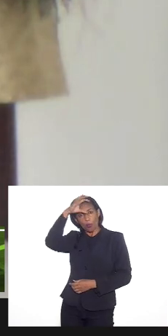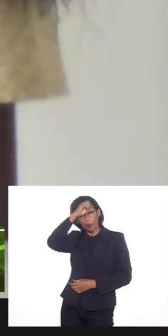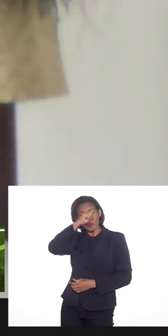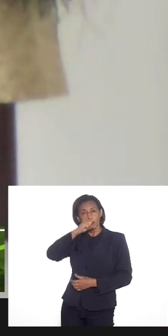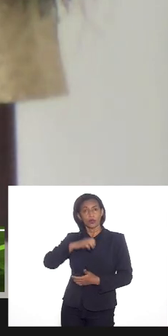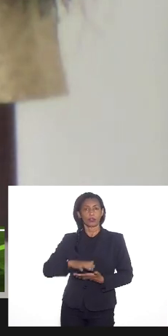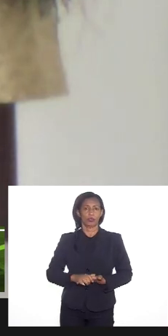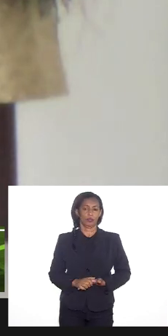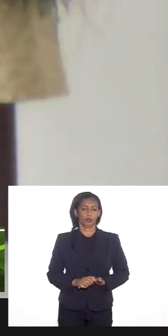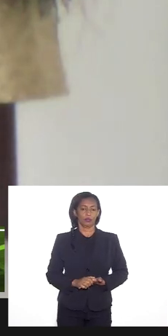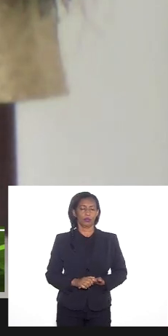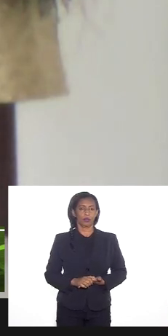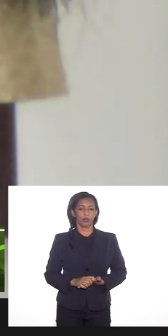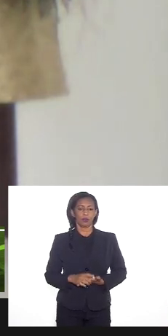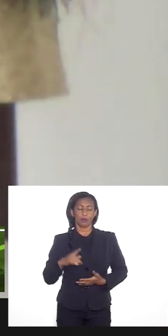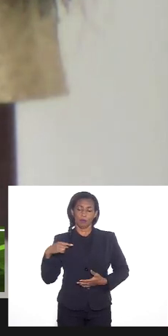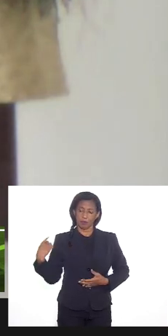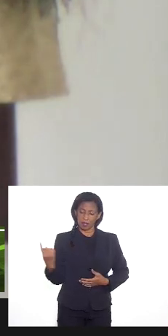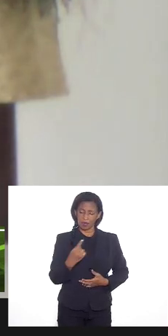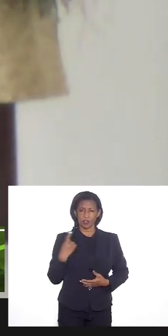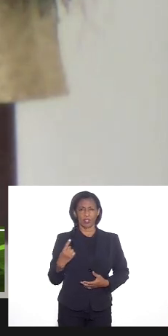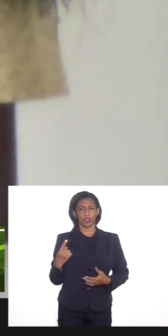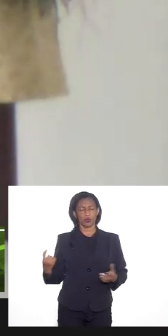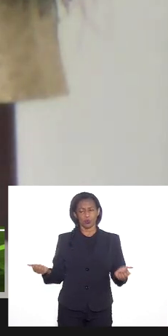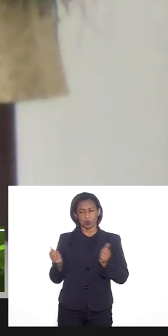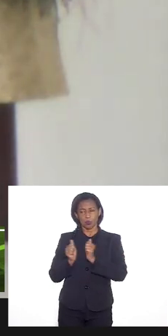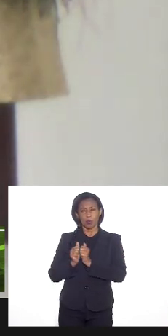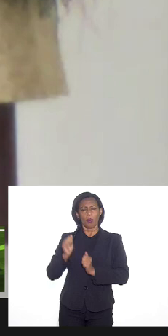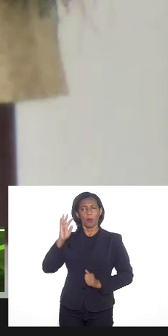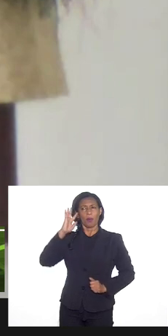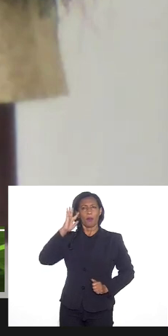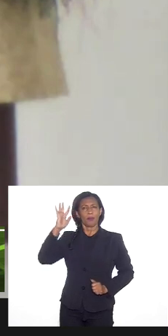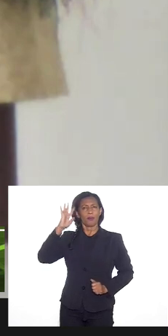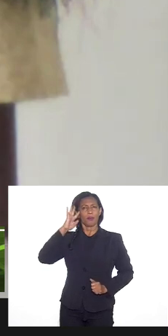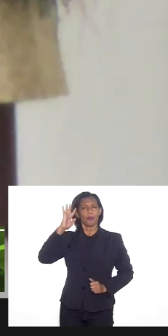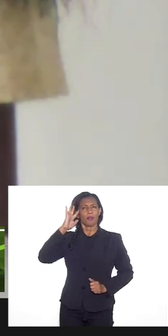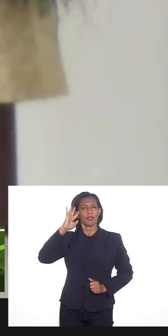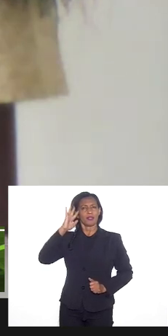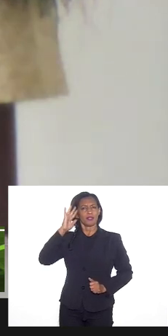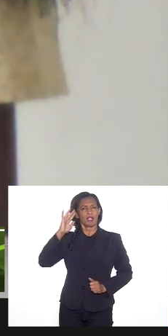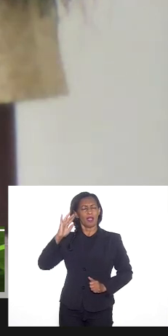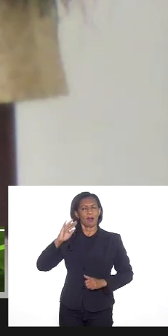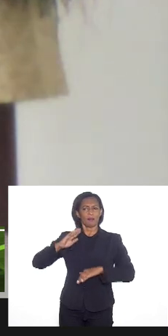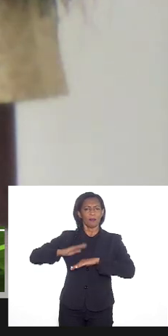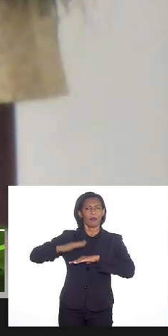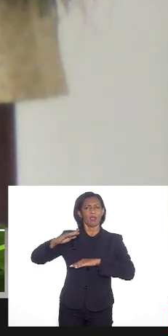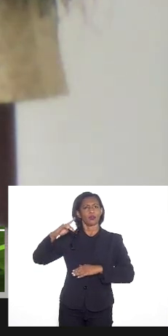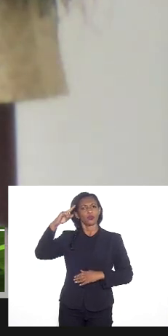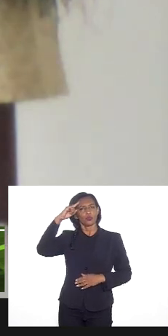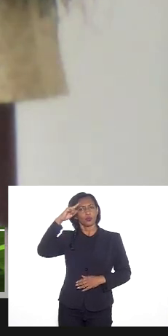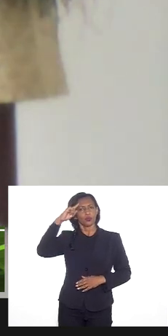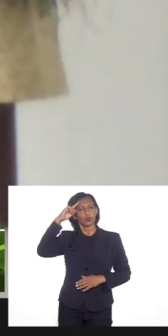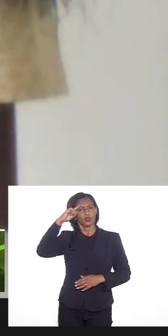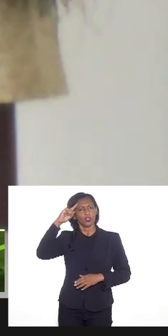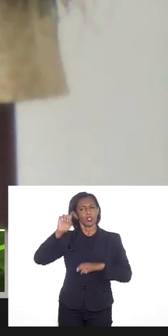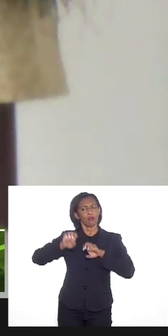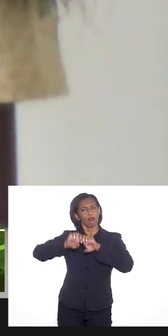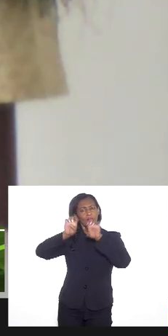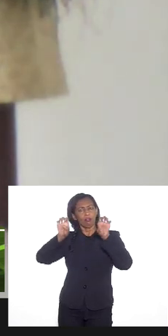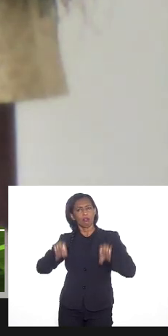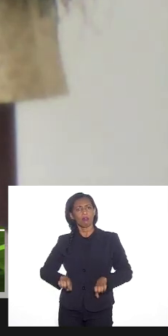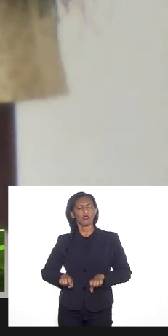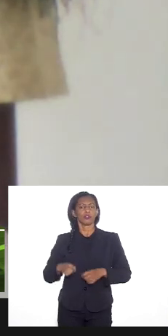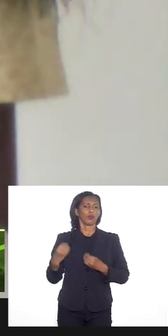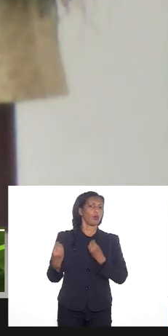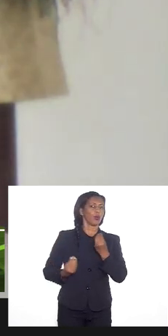para que a gente possa pensar elementos mais cotidianos ou na estrutura, como é